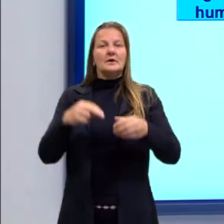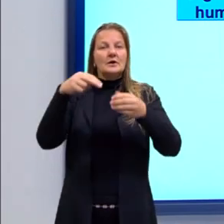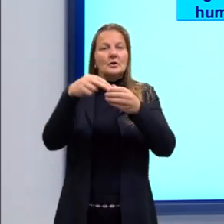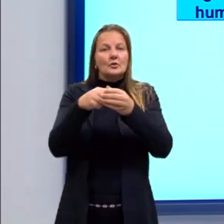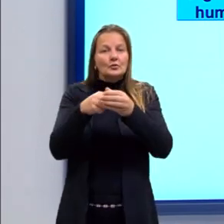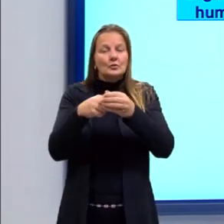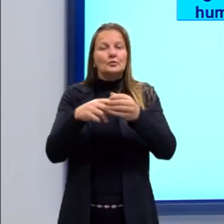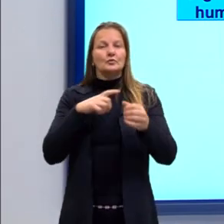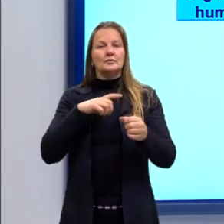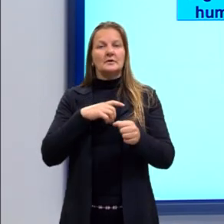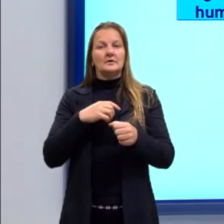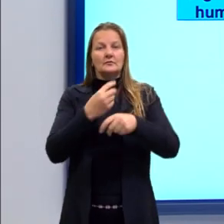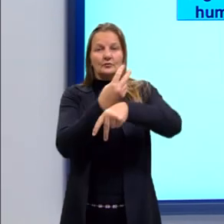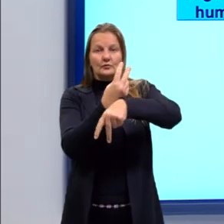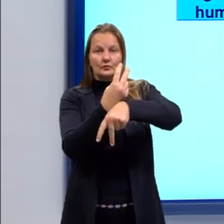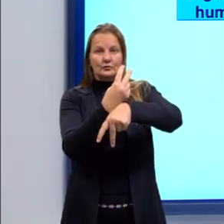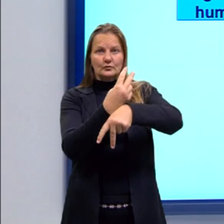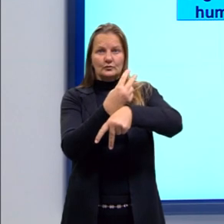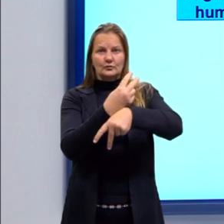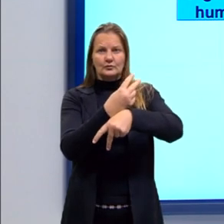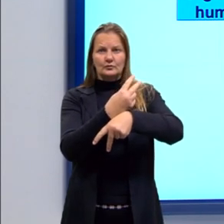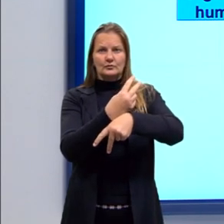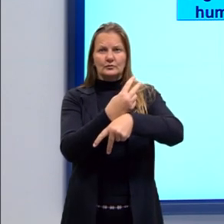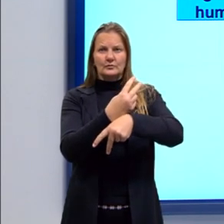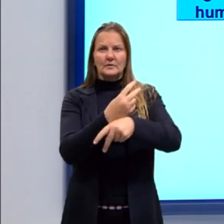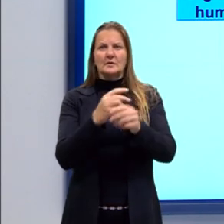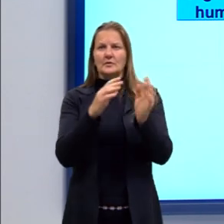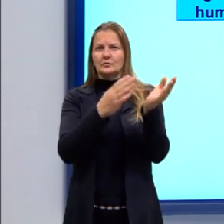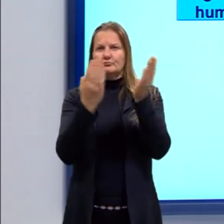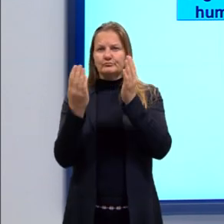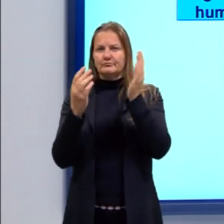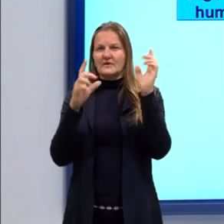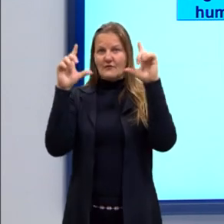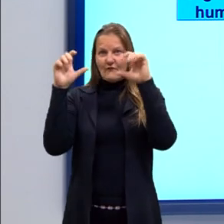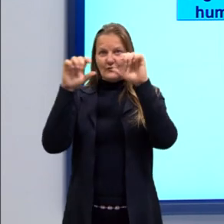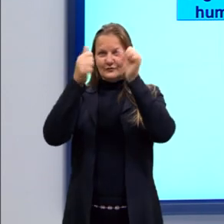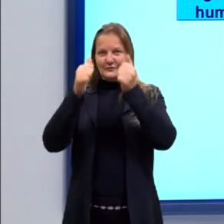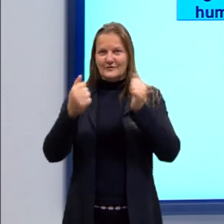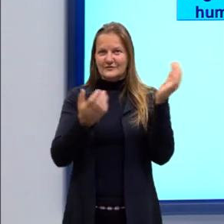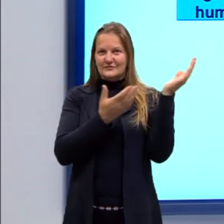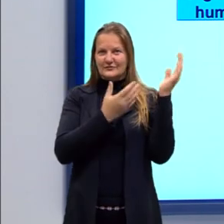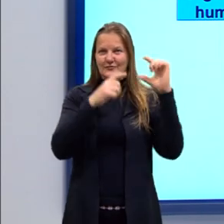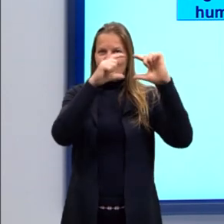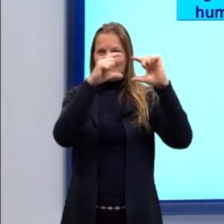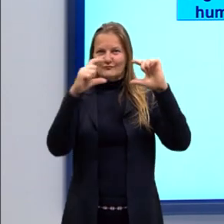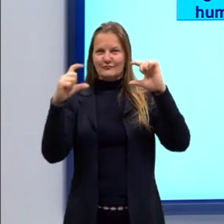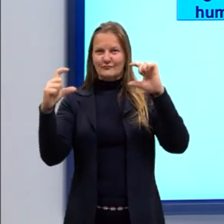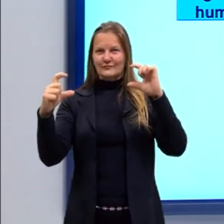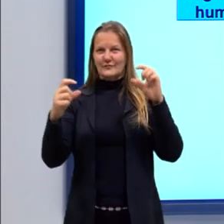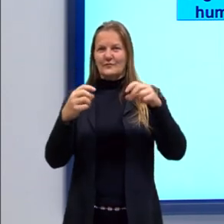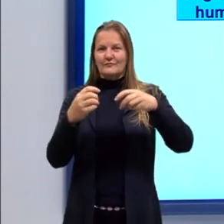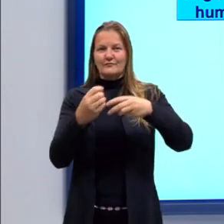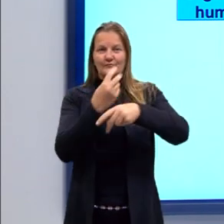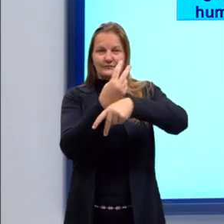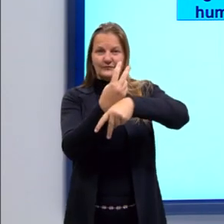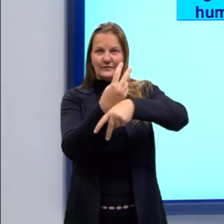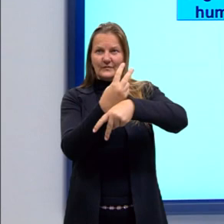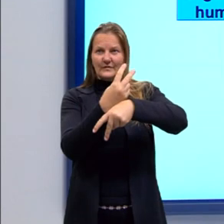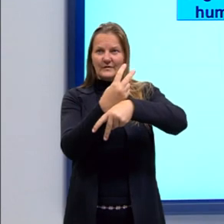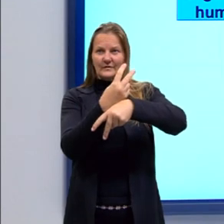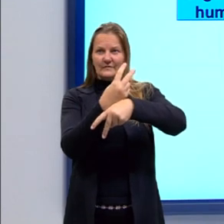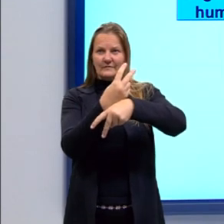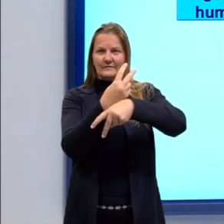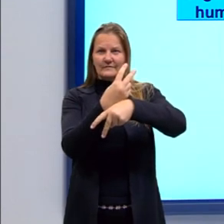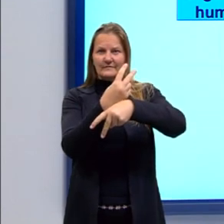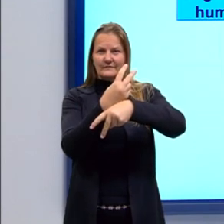contém os cromossomos, aqui no próximo quadradinho, estão eles, os cromossomos, que são formados